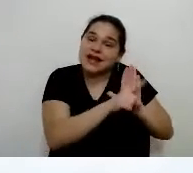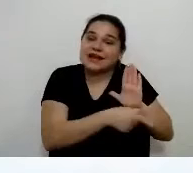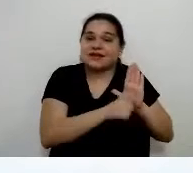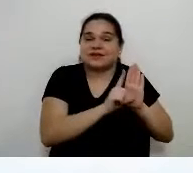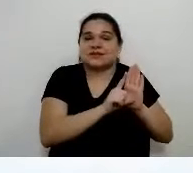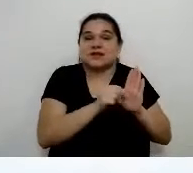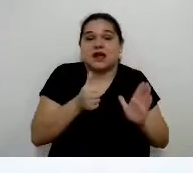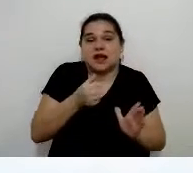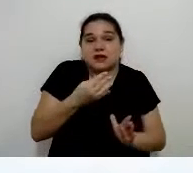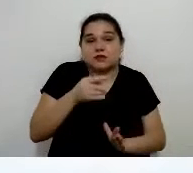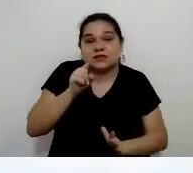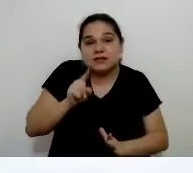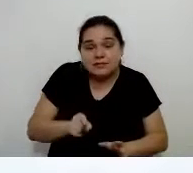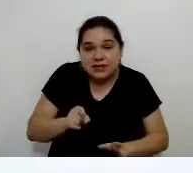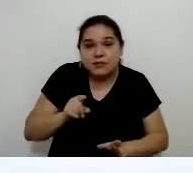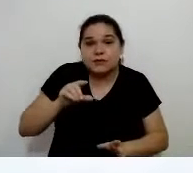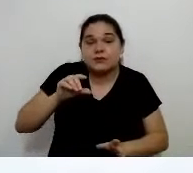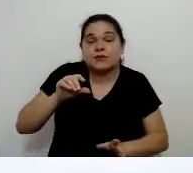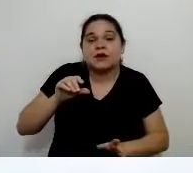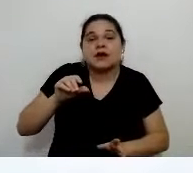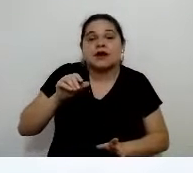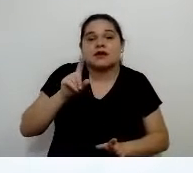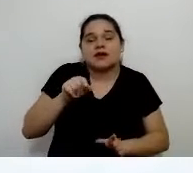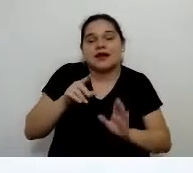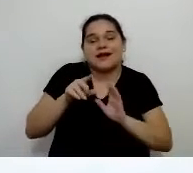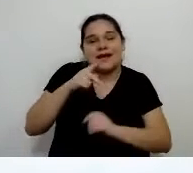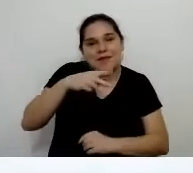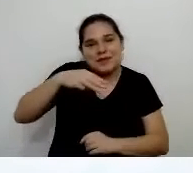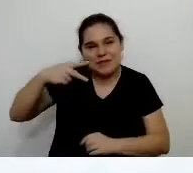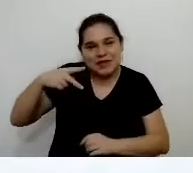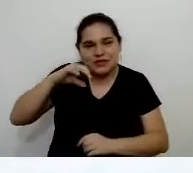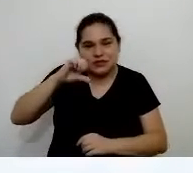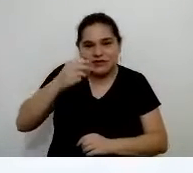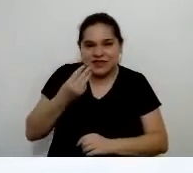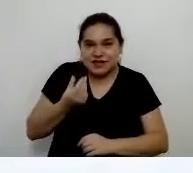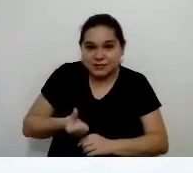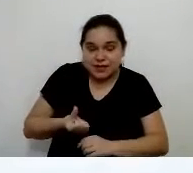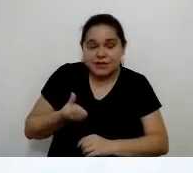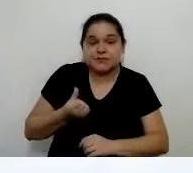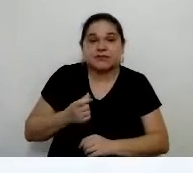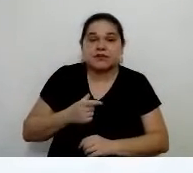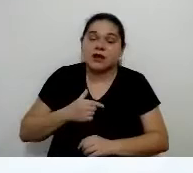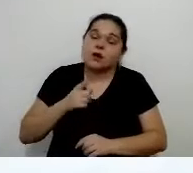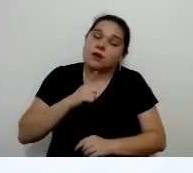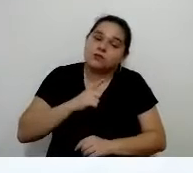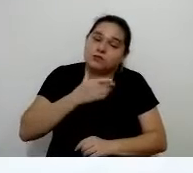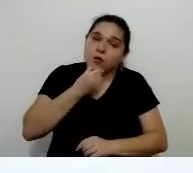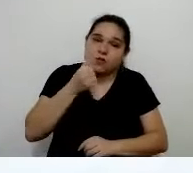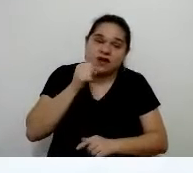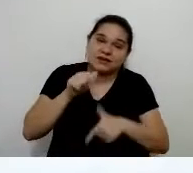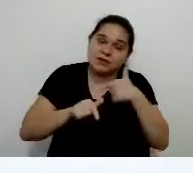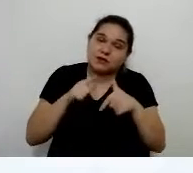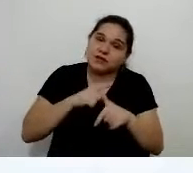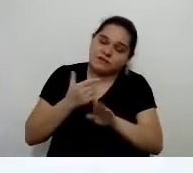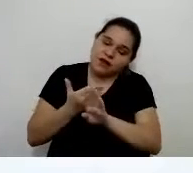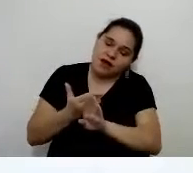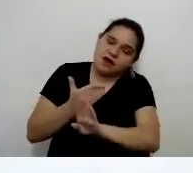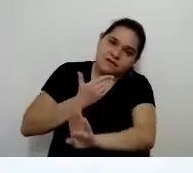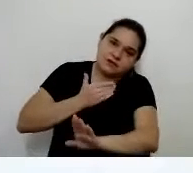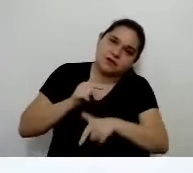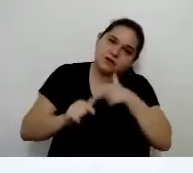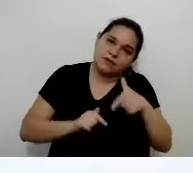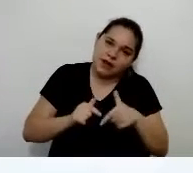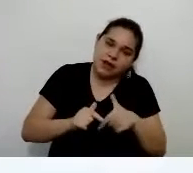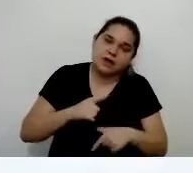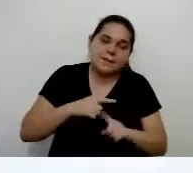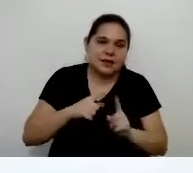que foi aprovada a MP 936, em que esses trabalhadores estavam afastados do trabalho, aí como licença